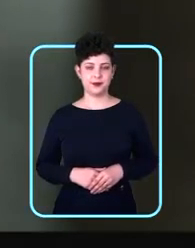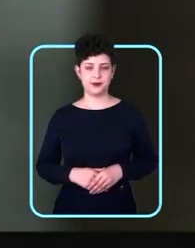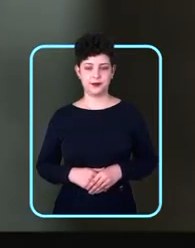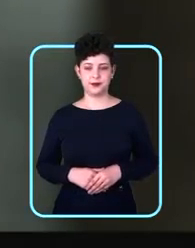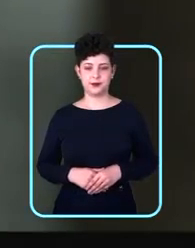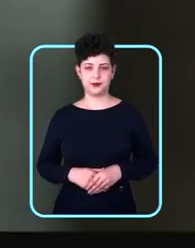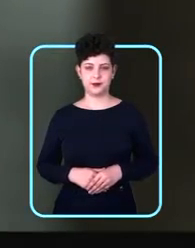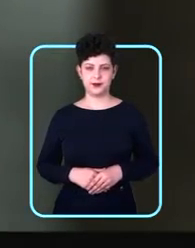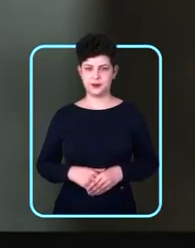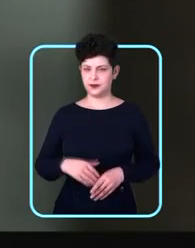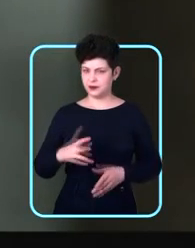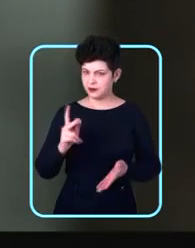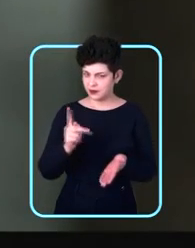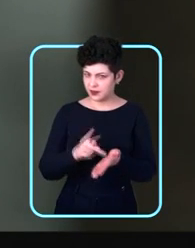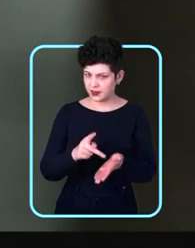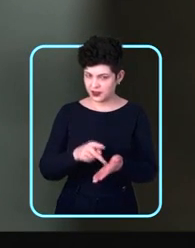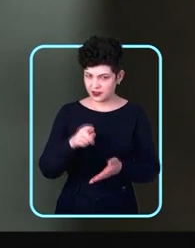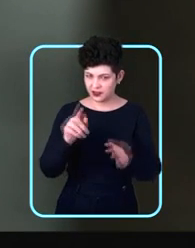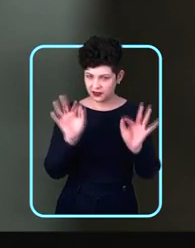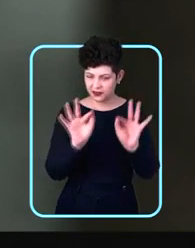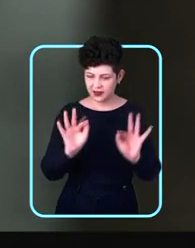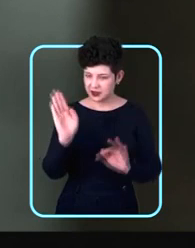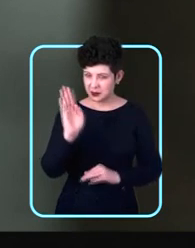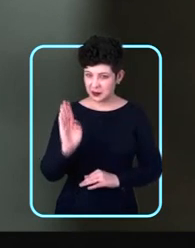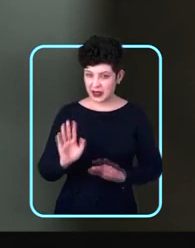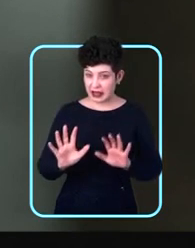Diga a verdade, você está feliz com o Brasil?